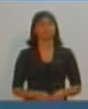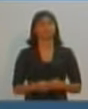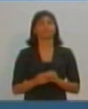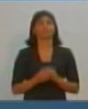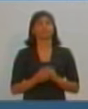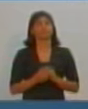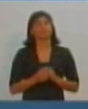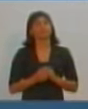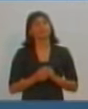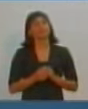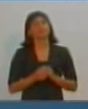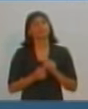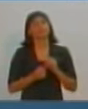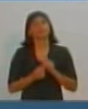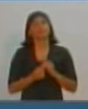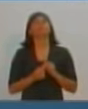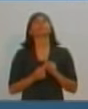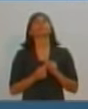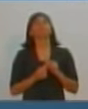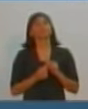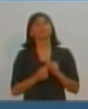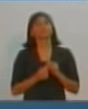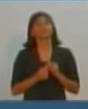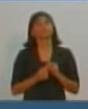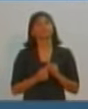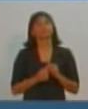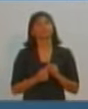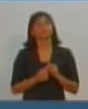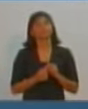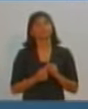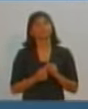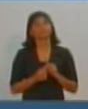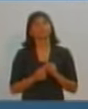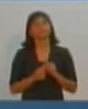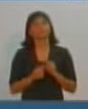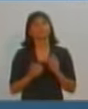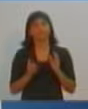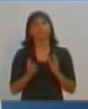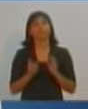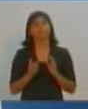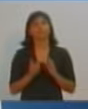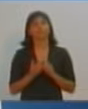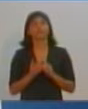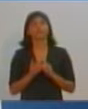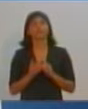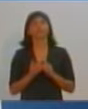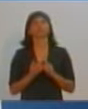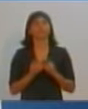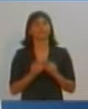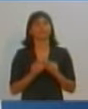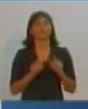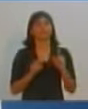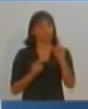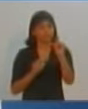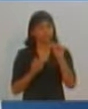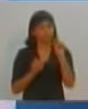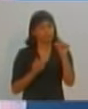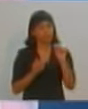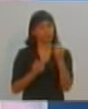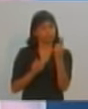sua. Pra que candidato será feita? São 30 segundos. Eu? Isso. Eu escolho pra quem eu quiser? Isso, exatamente.